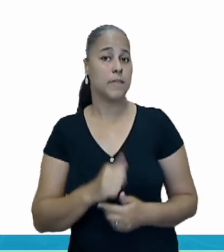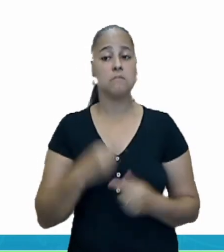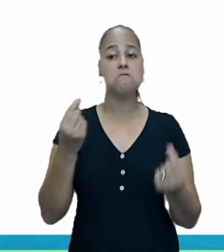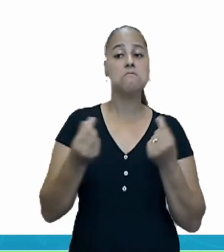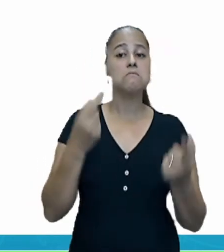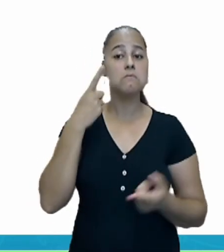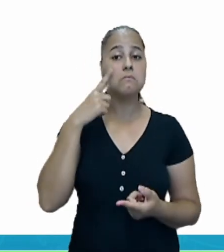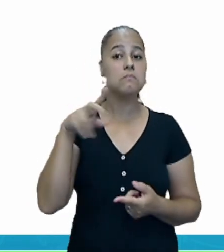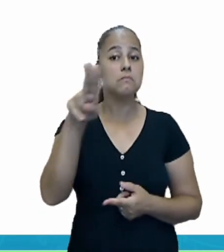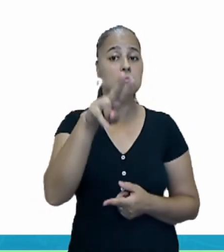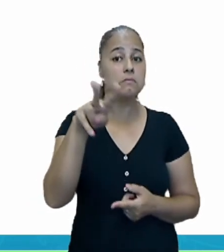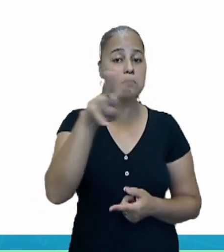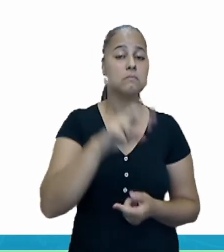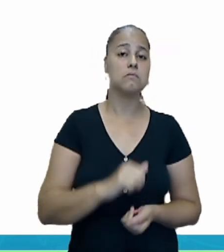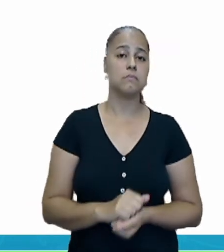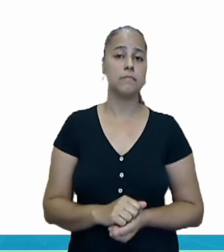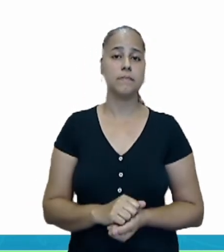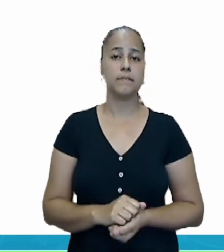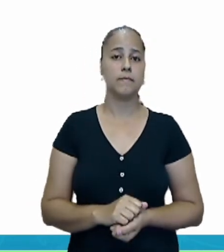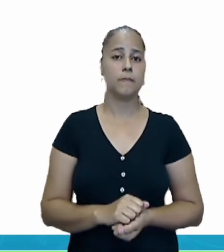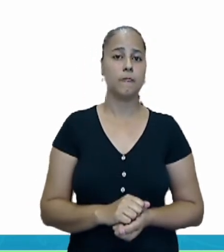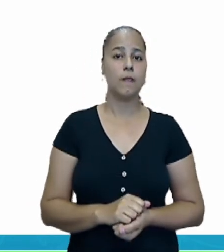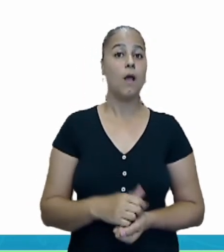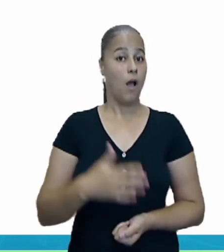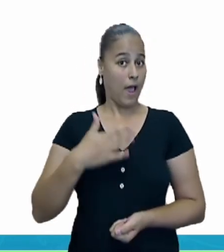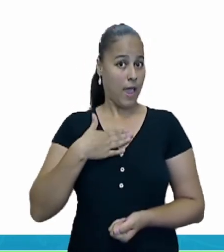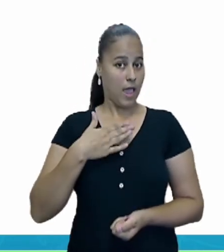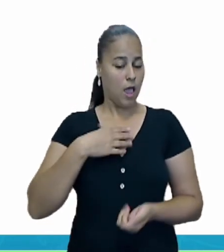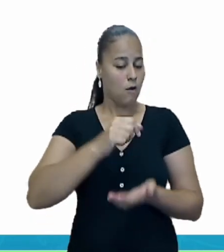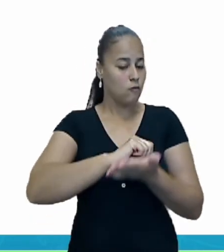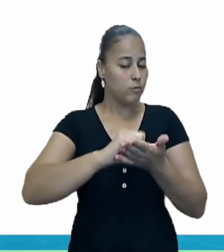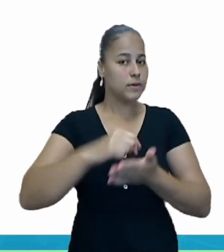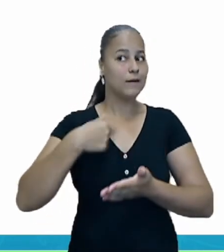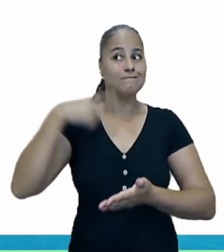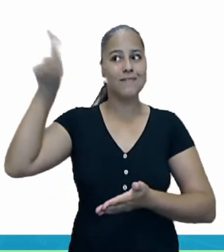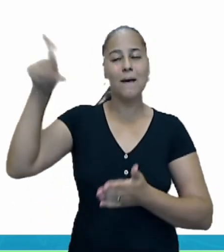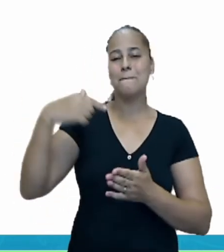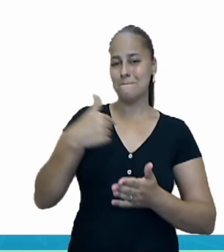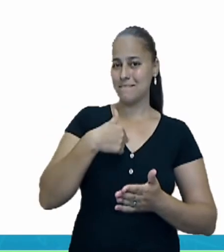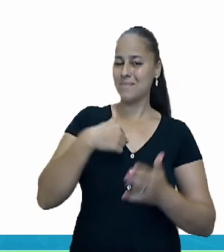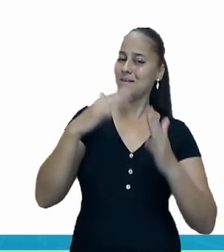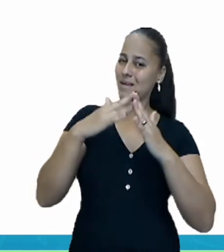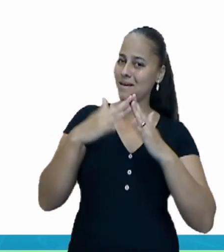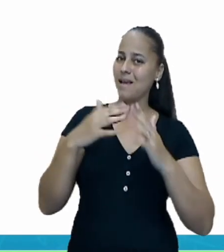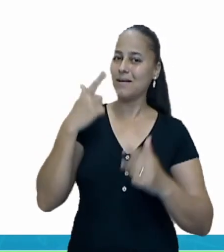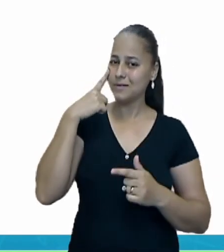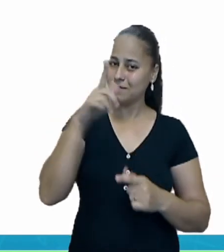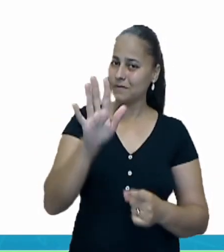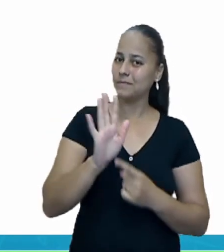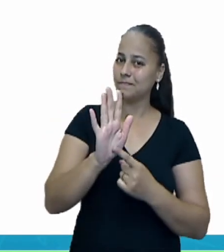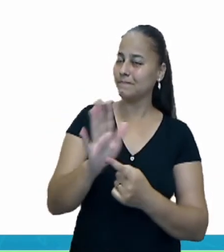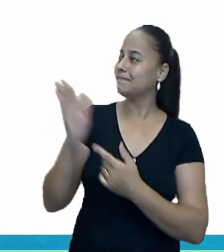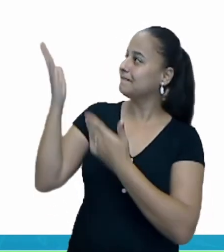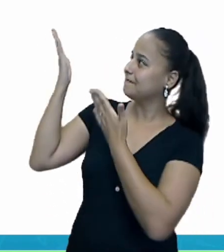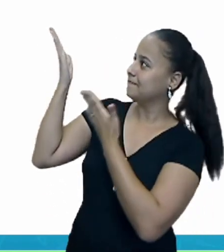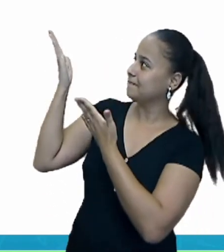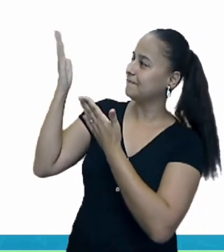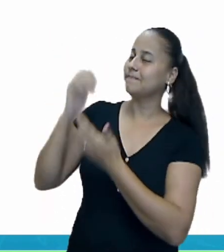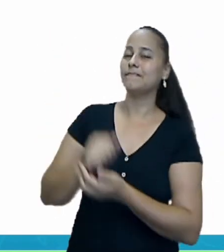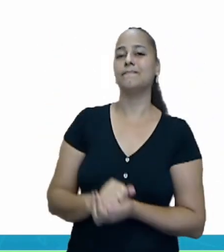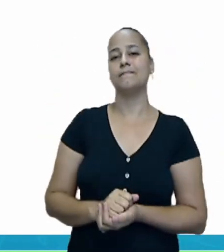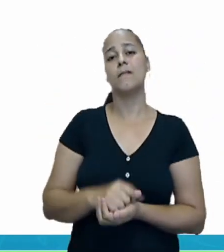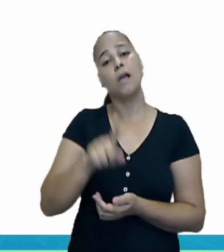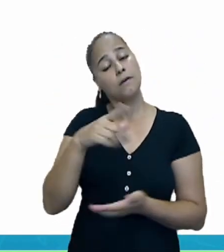caso, eu vou fazer os animais que eu tenho ou que eu costumo ver na casa dos meus amigos. E você aí, na sua